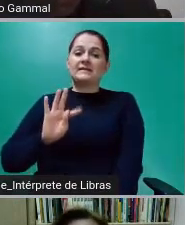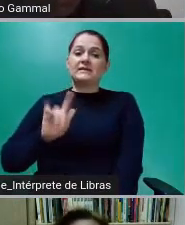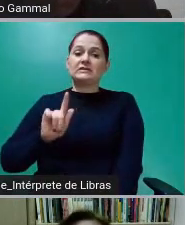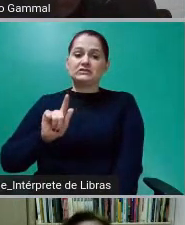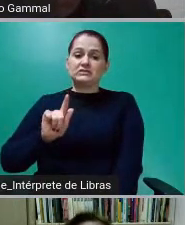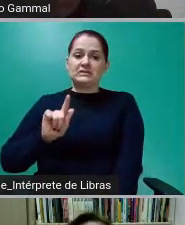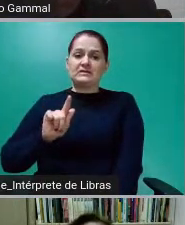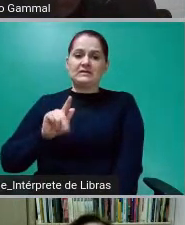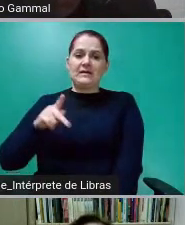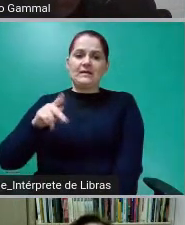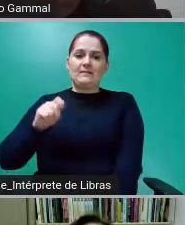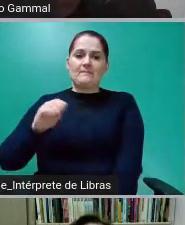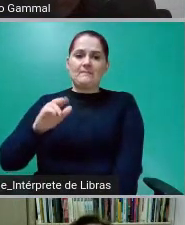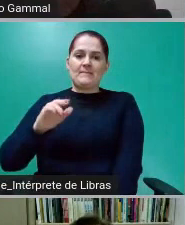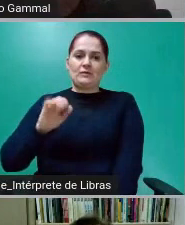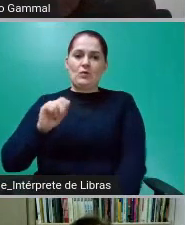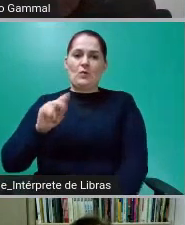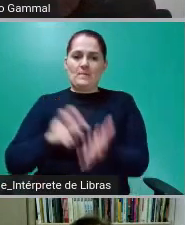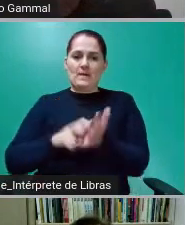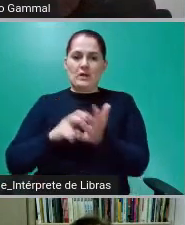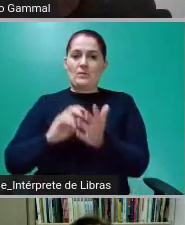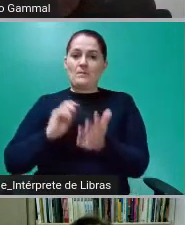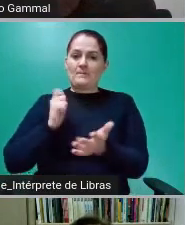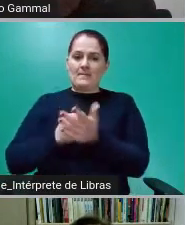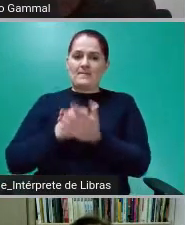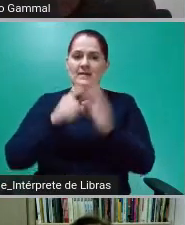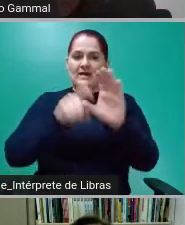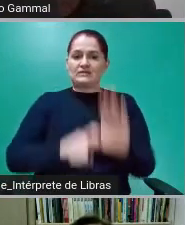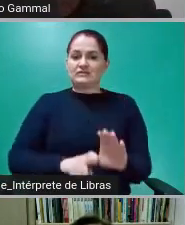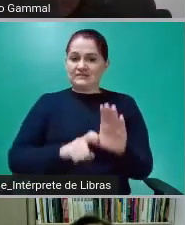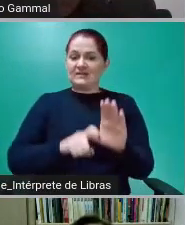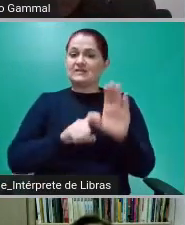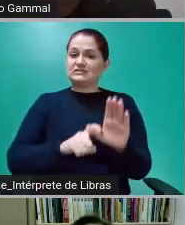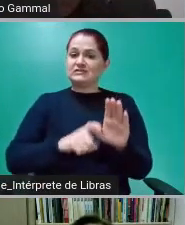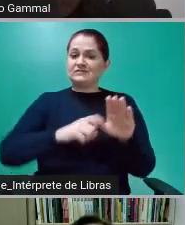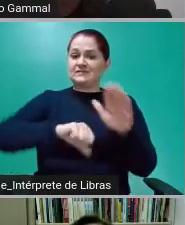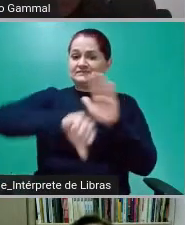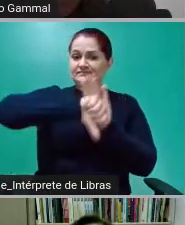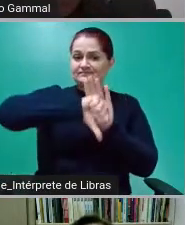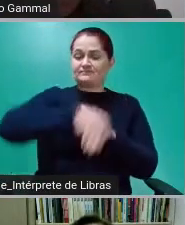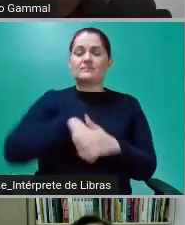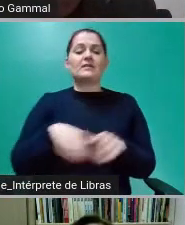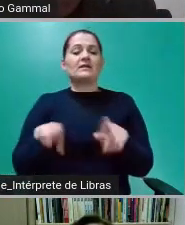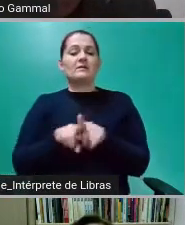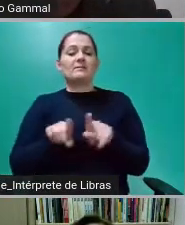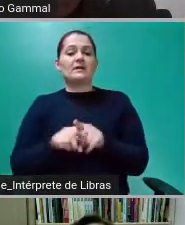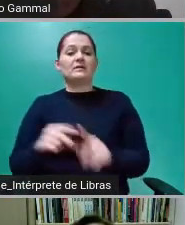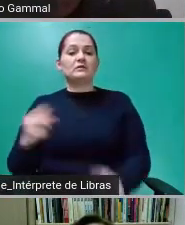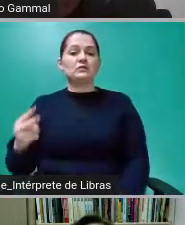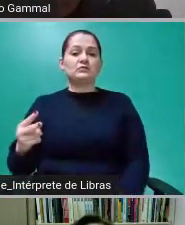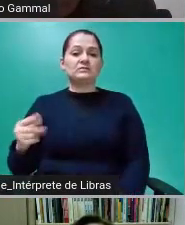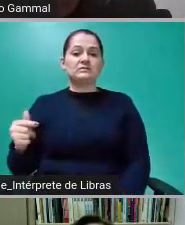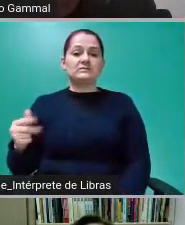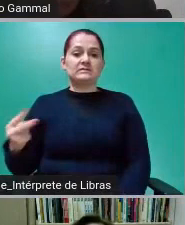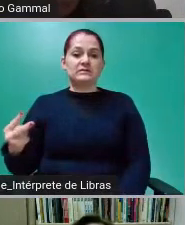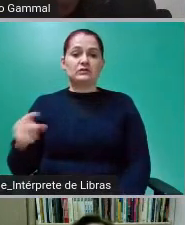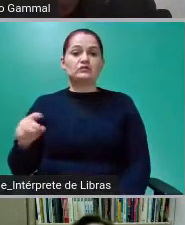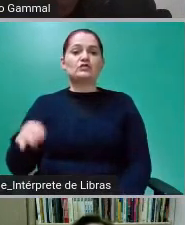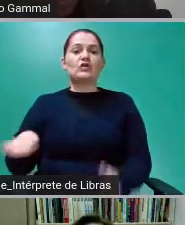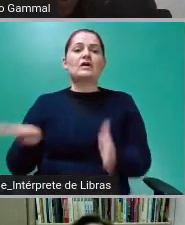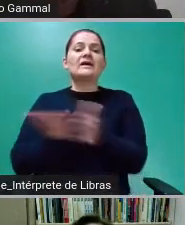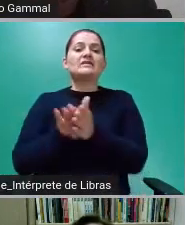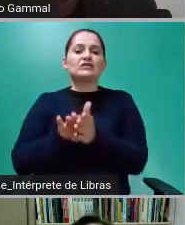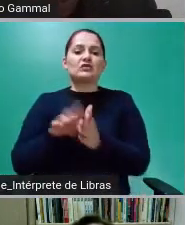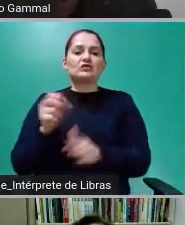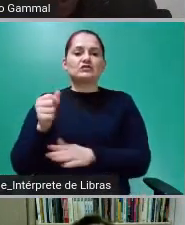pagamento daquela dívida ilegal e 262 só que chegaram aos cofres do município.